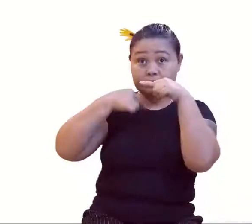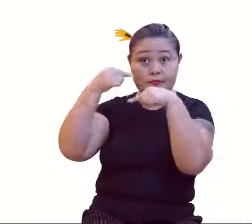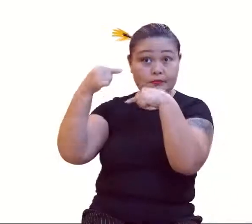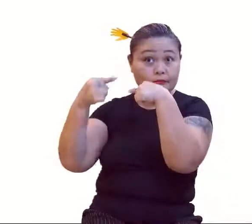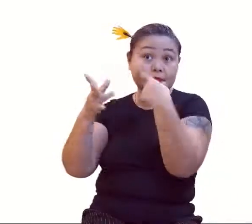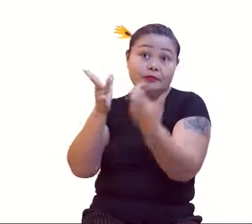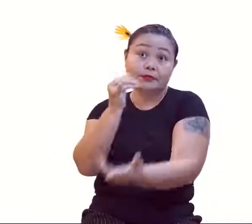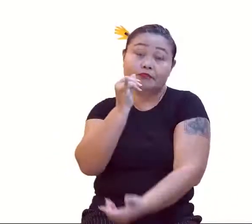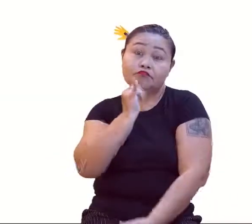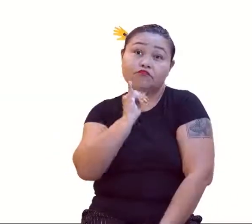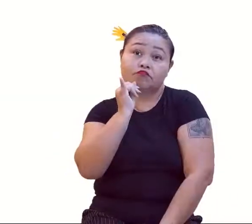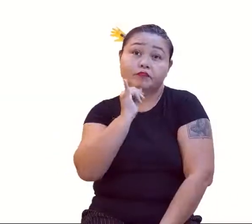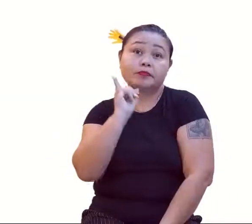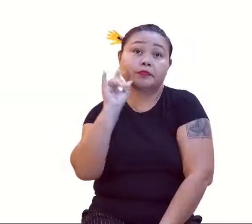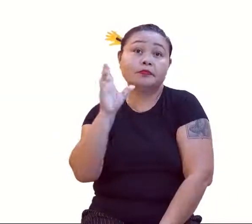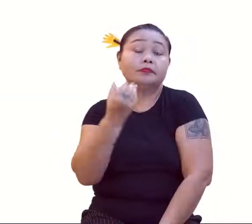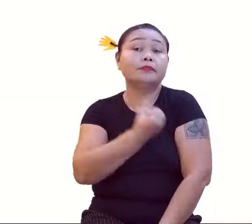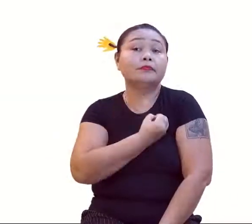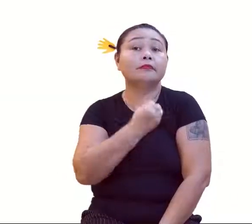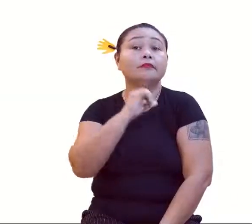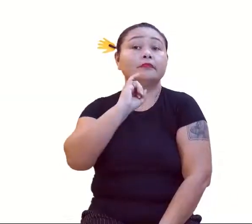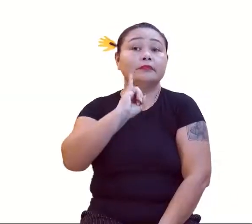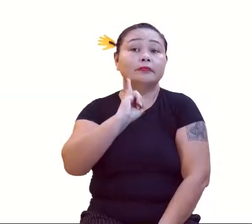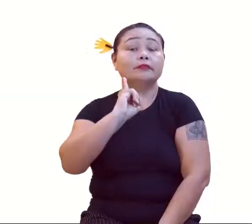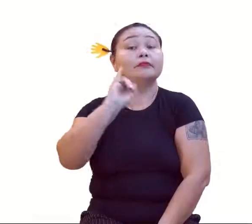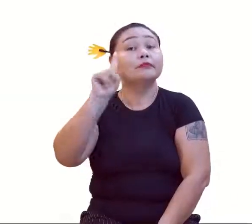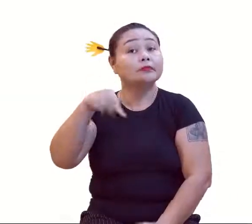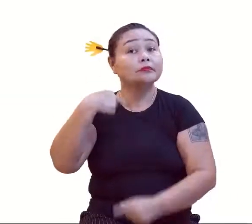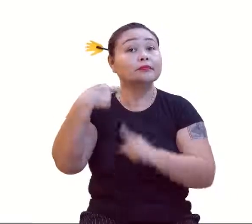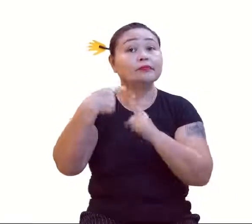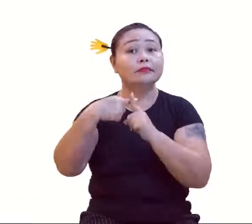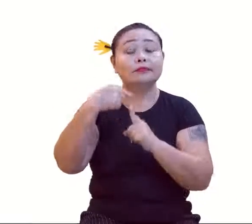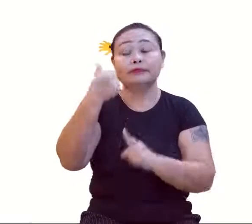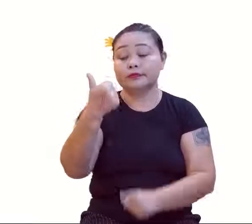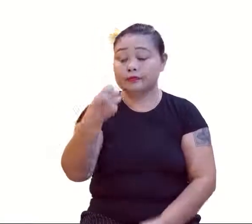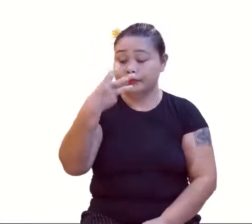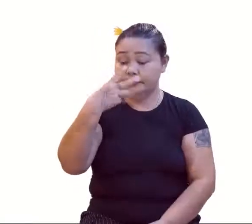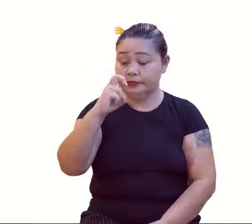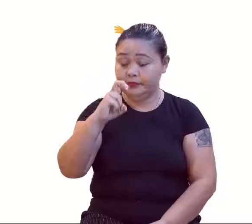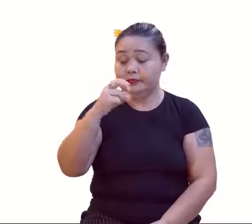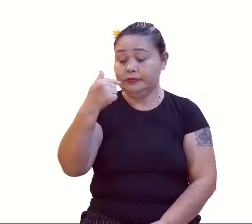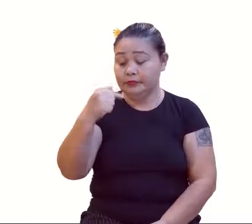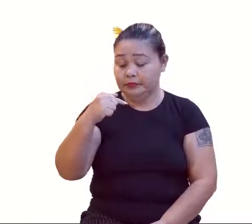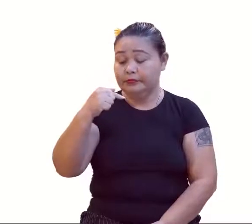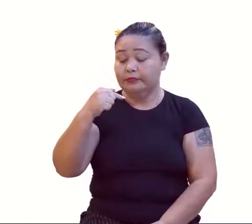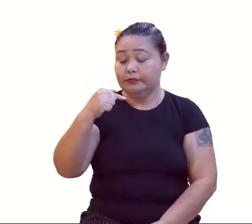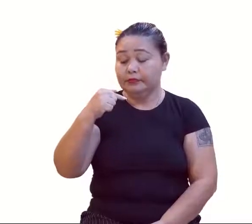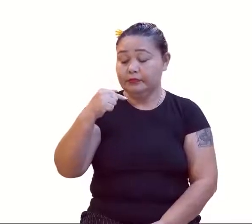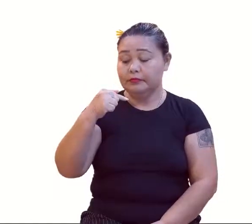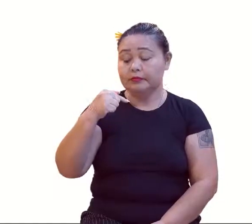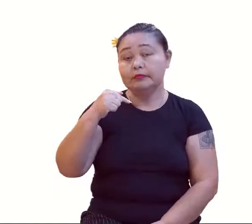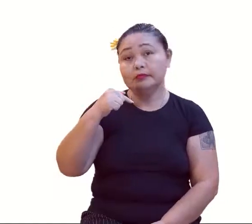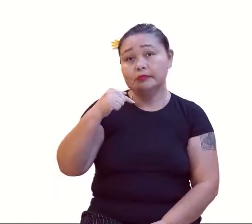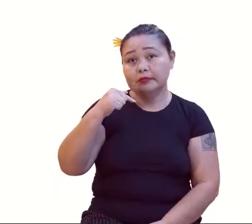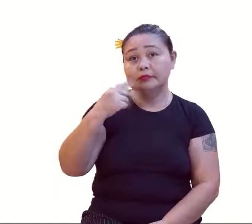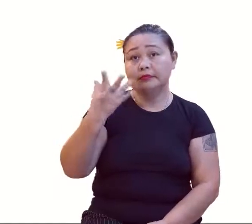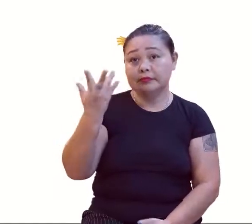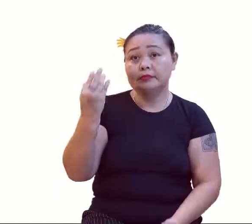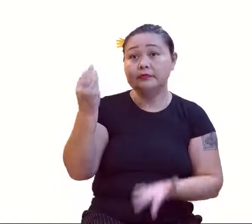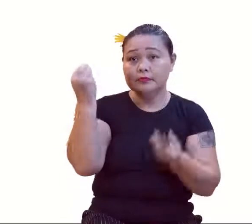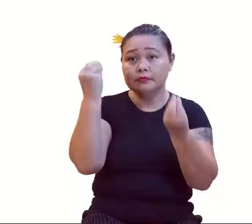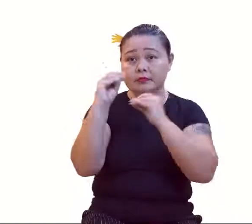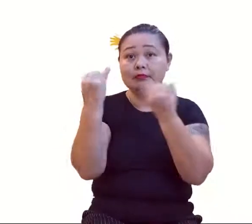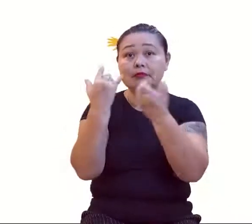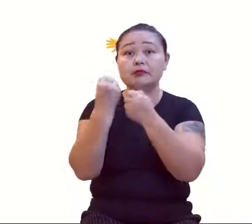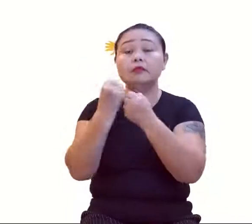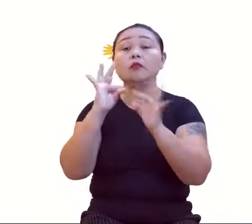exemplo, dos números ímpares positivos. 1, 3, 5, 7. Vamos criar uma lei de formação de tal forma